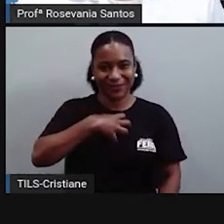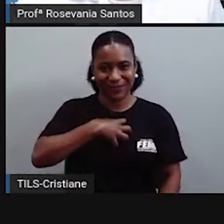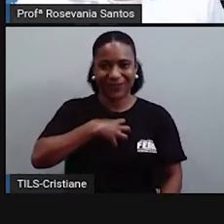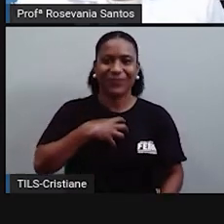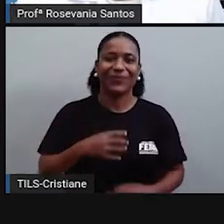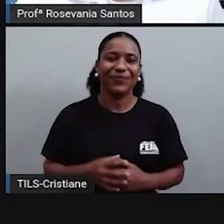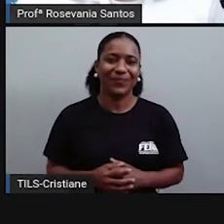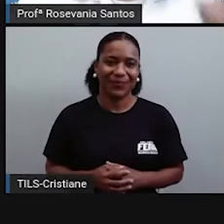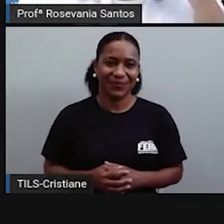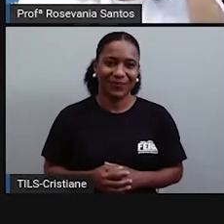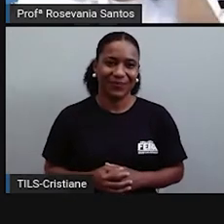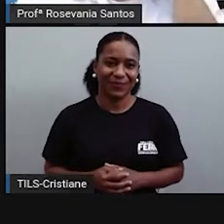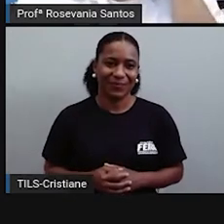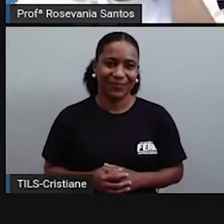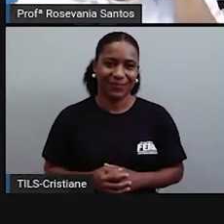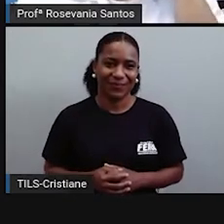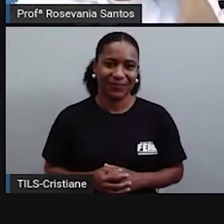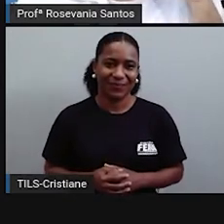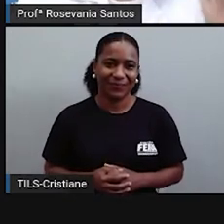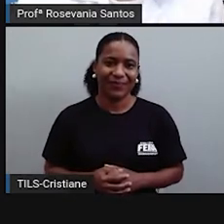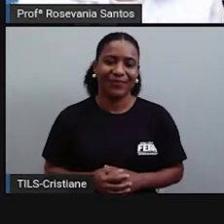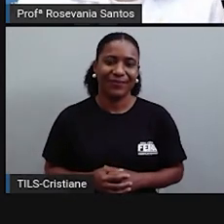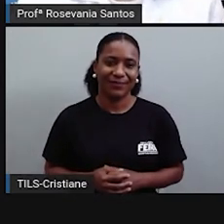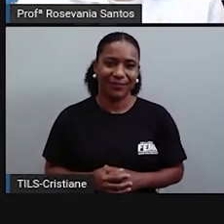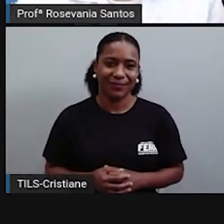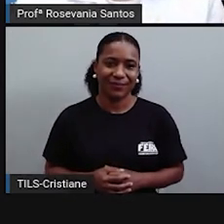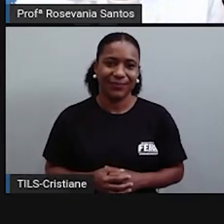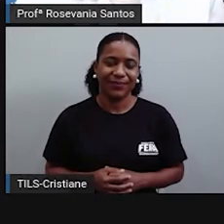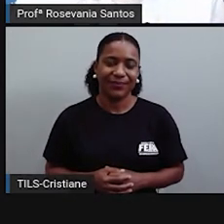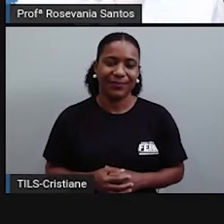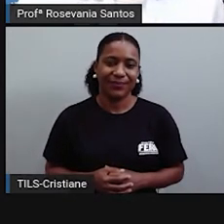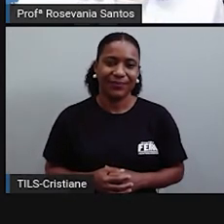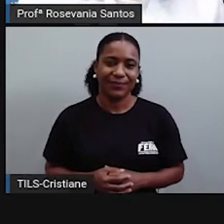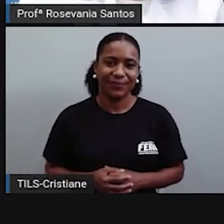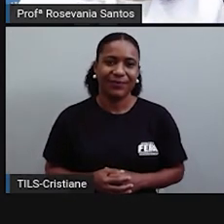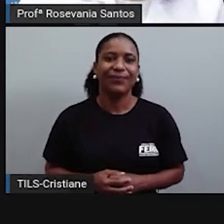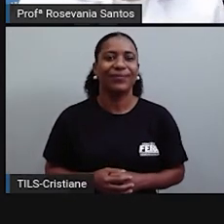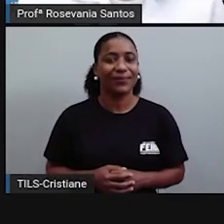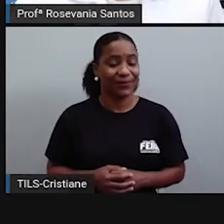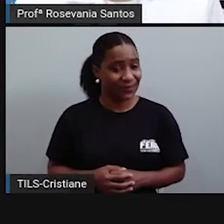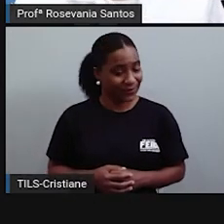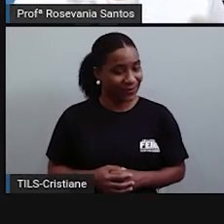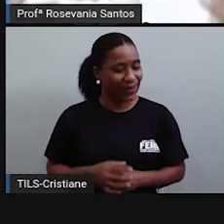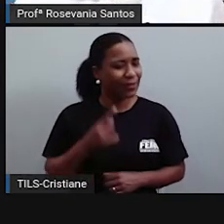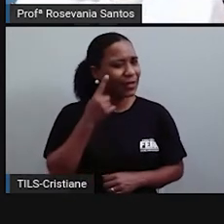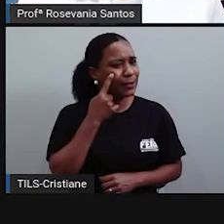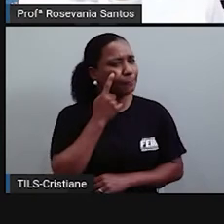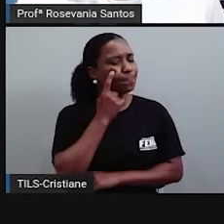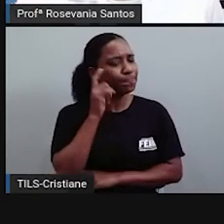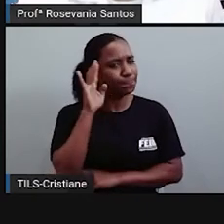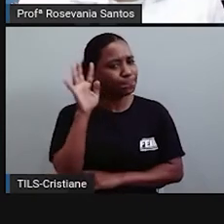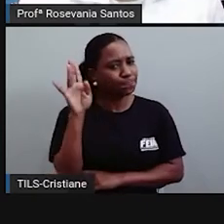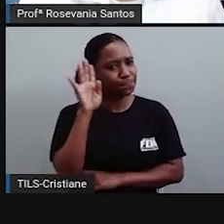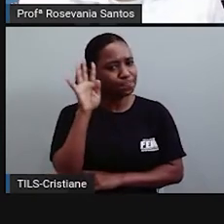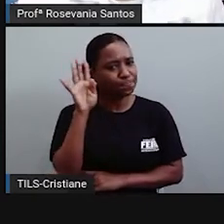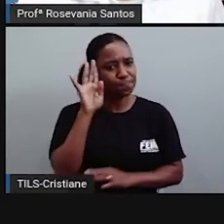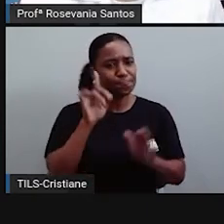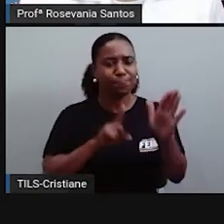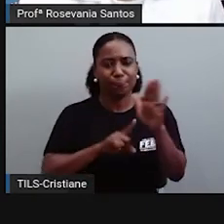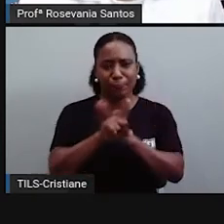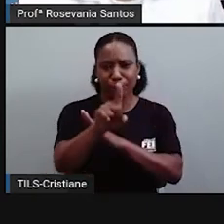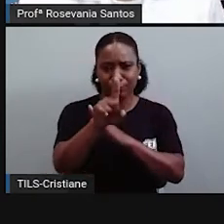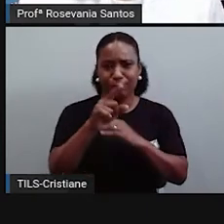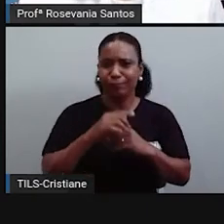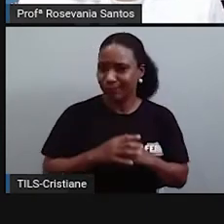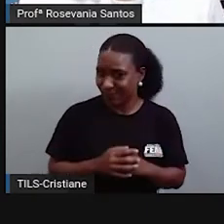na região Nordeste. É ficado na região Nordeste. E, aí, vem um grande perguntinho. Você sabia que o